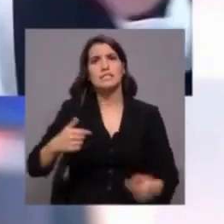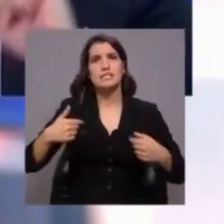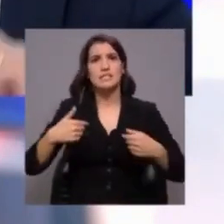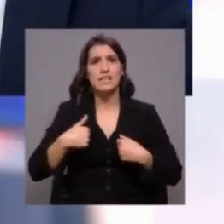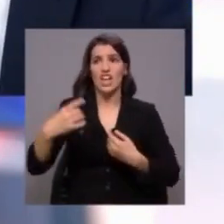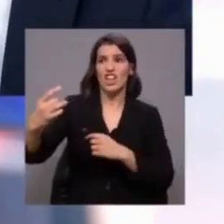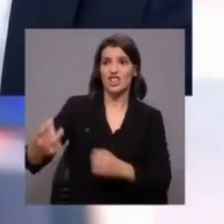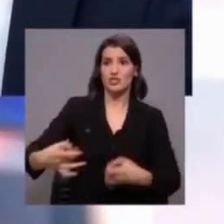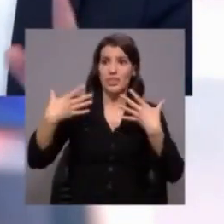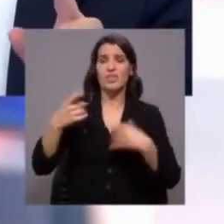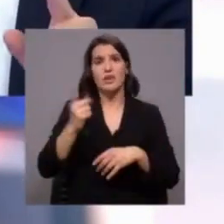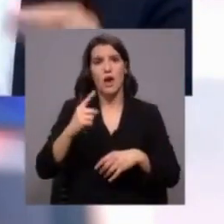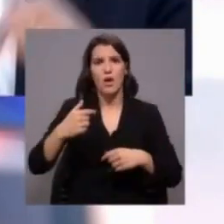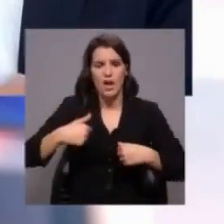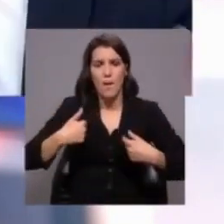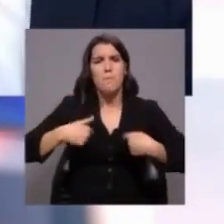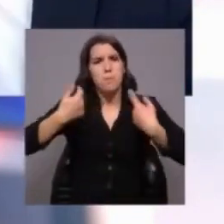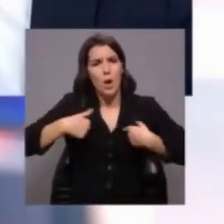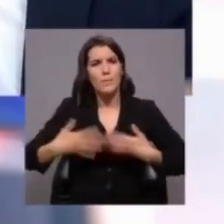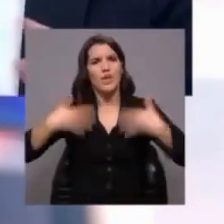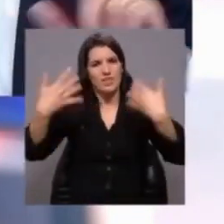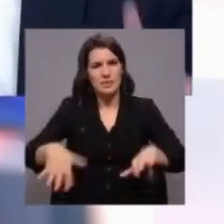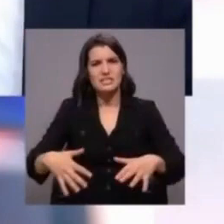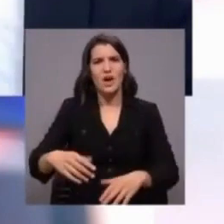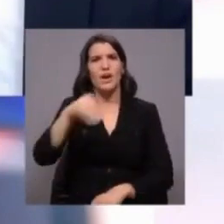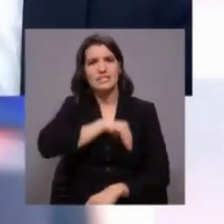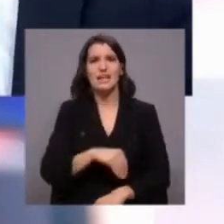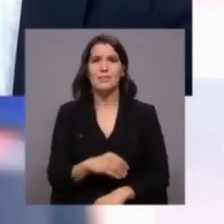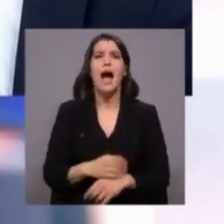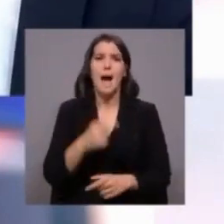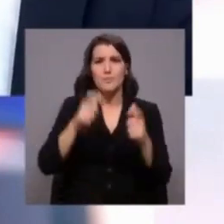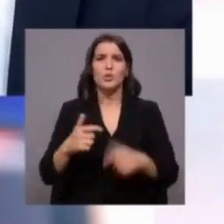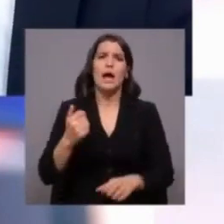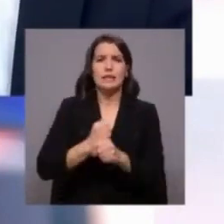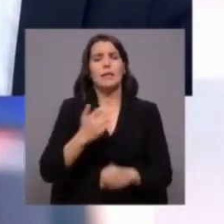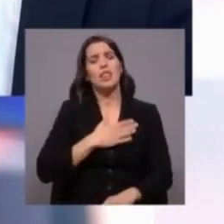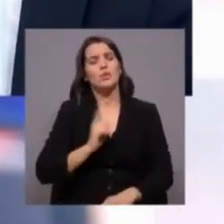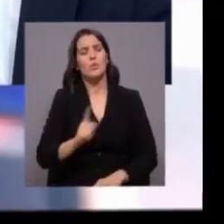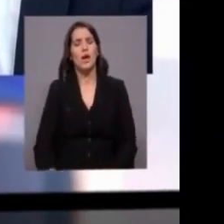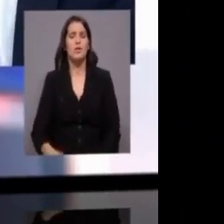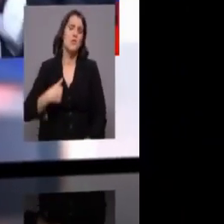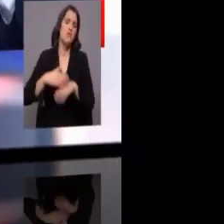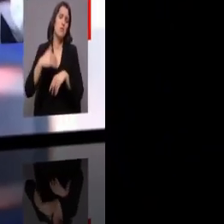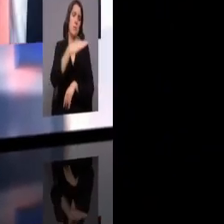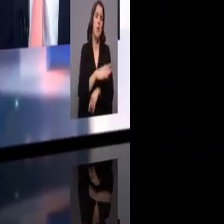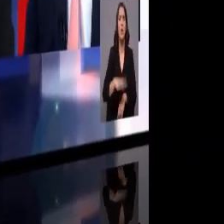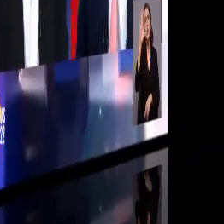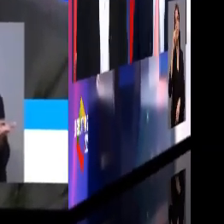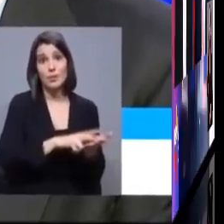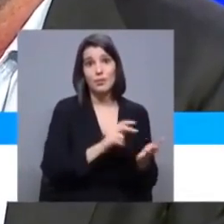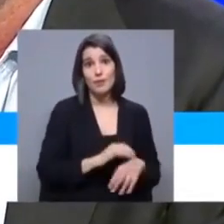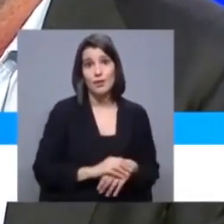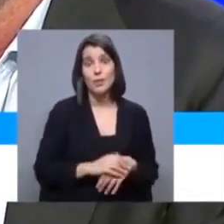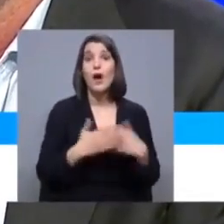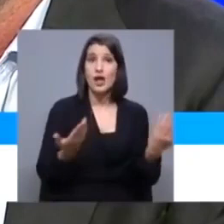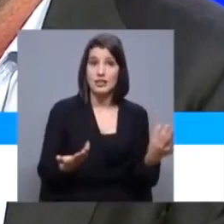É importante que as pessoas em casa saibam isto. Ou seja, quem não quer trabalhar, diz assim, hoje vou-me embora, e amanhã o Estado começa-lhe a pagar um subsídio de desemprego. Este senhor defende isto.